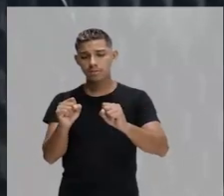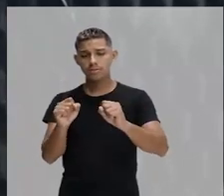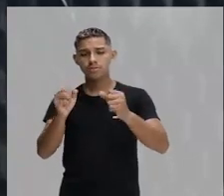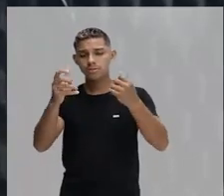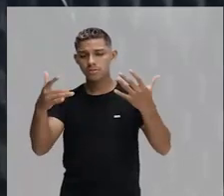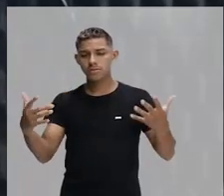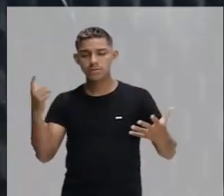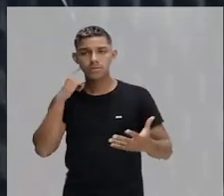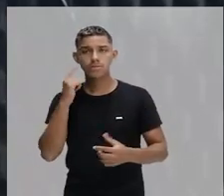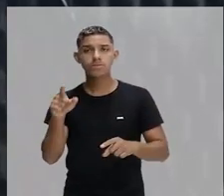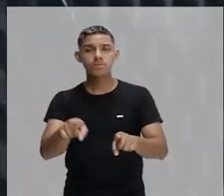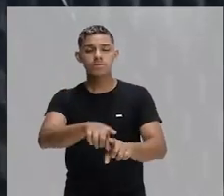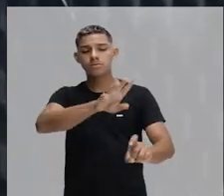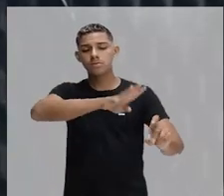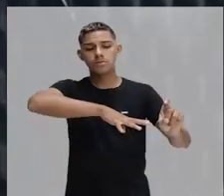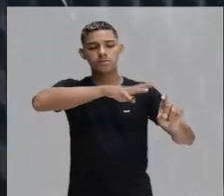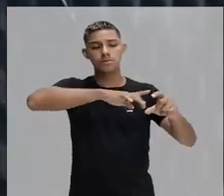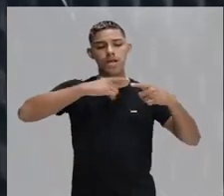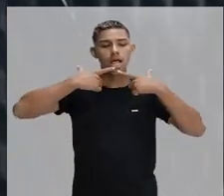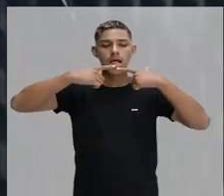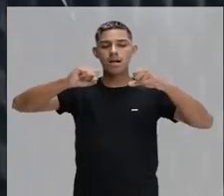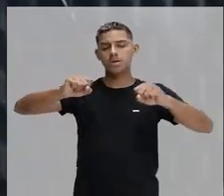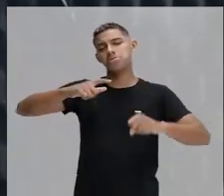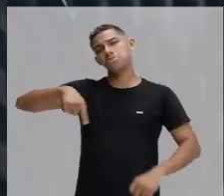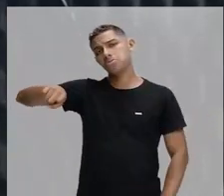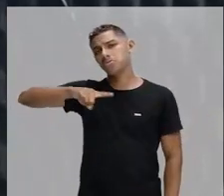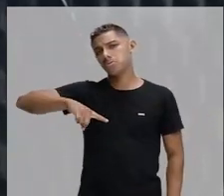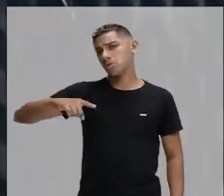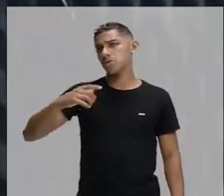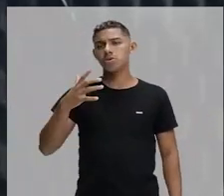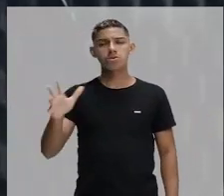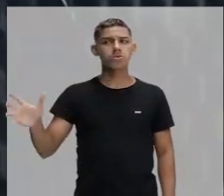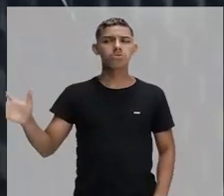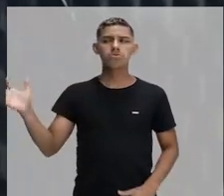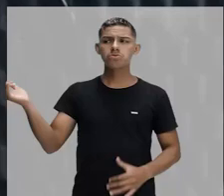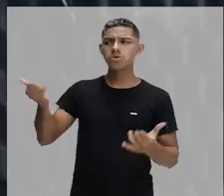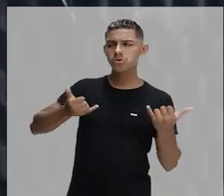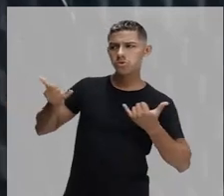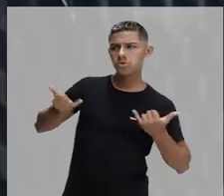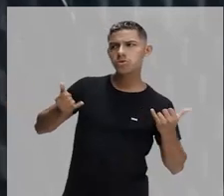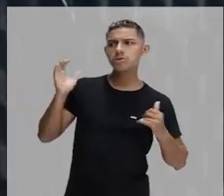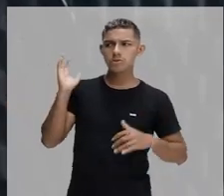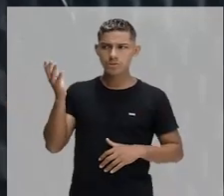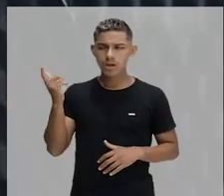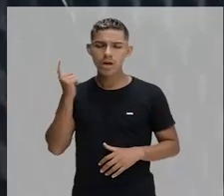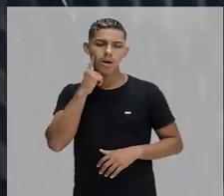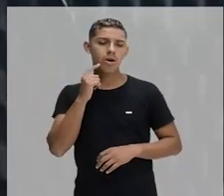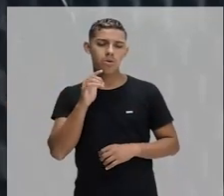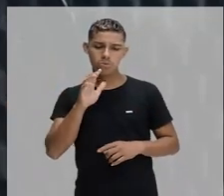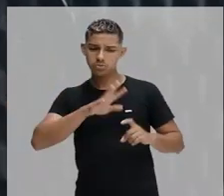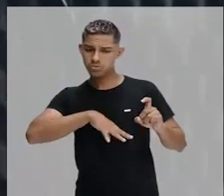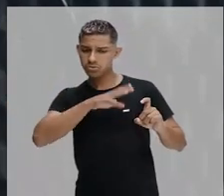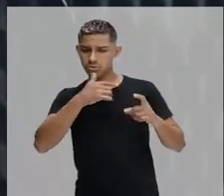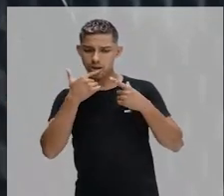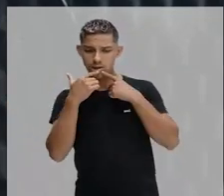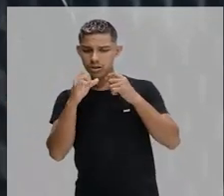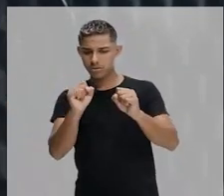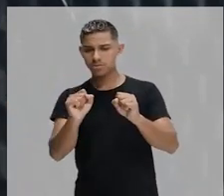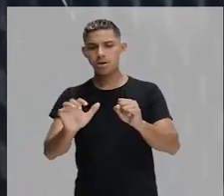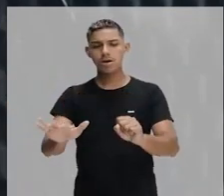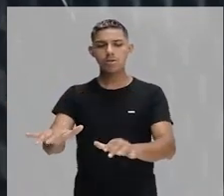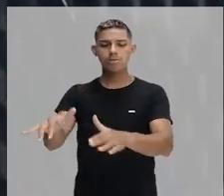inclusive, dos mitos linguísticos. E eu não sei se vocês já ouviram falar por aí, mas existe um mito linguístico de que o melhor